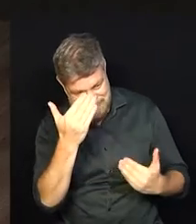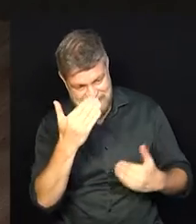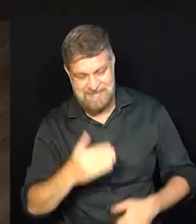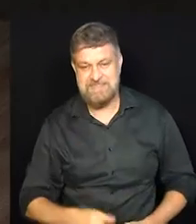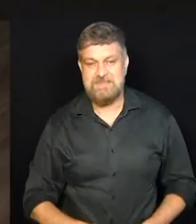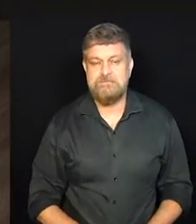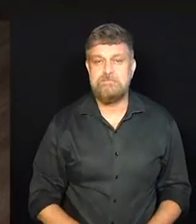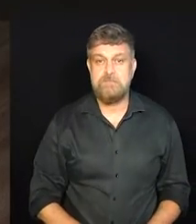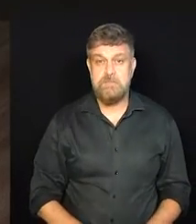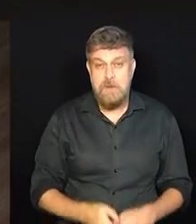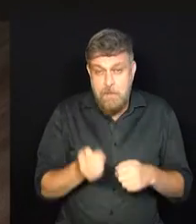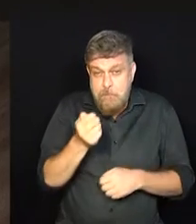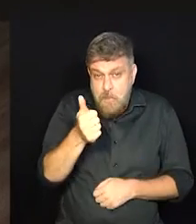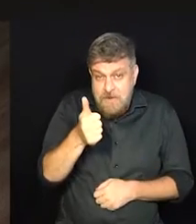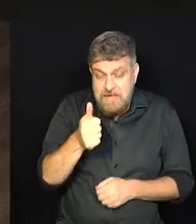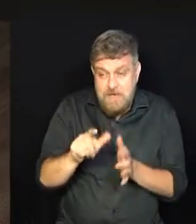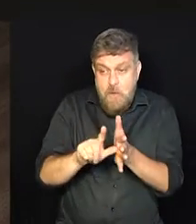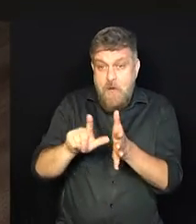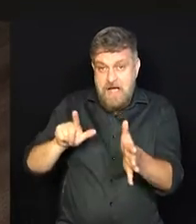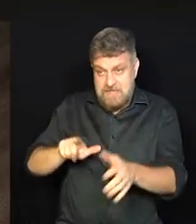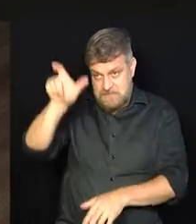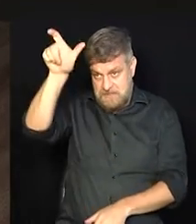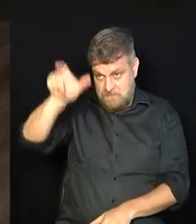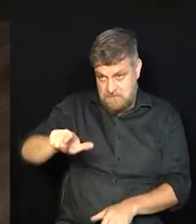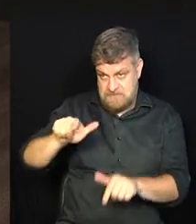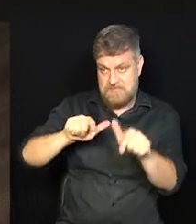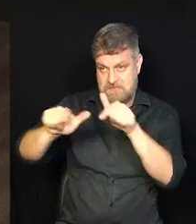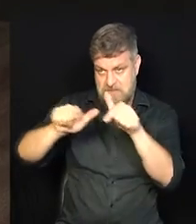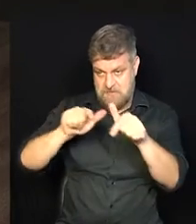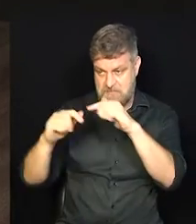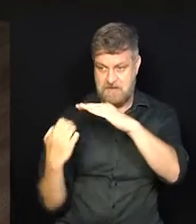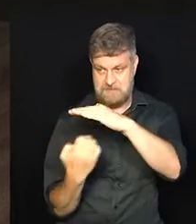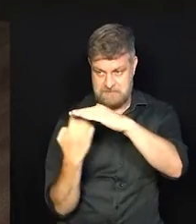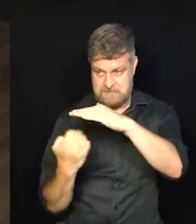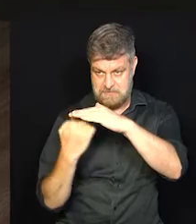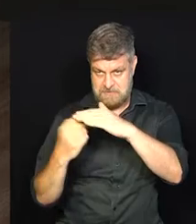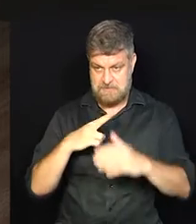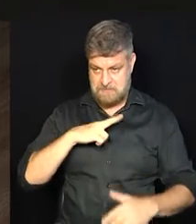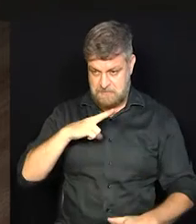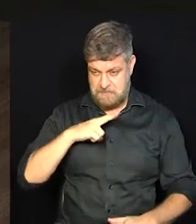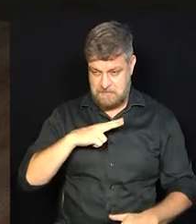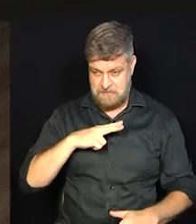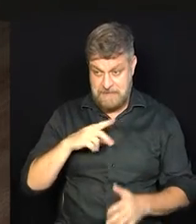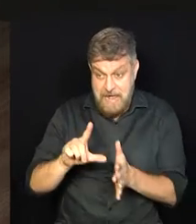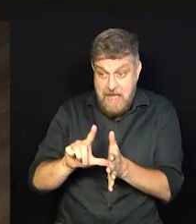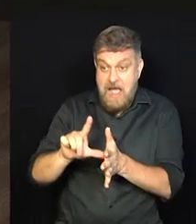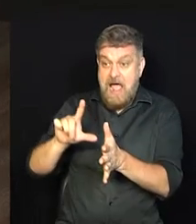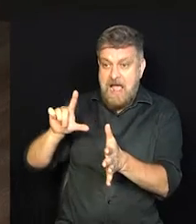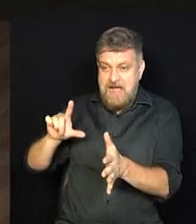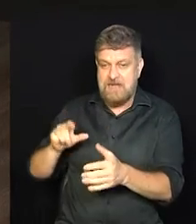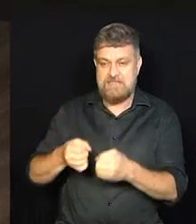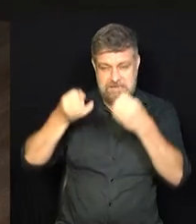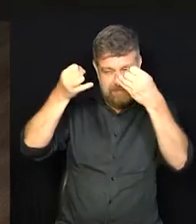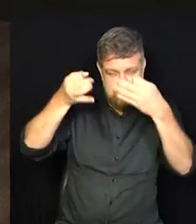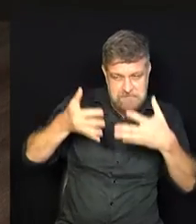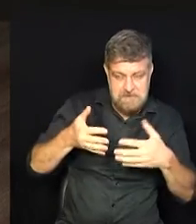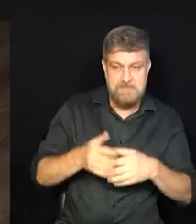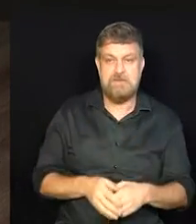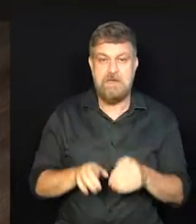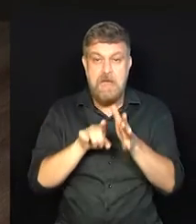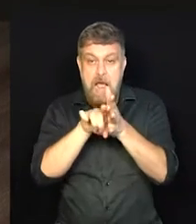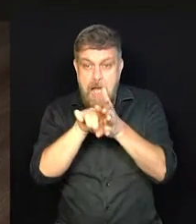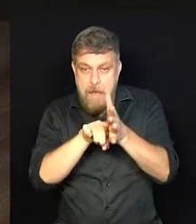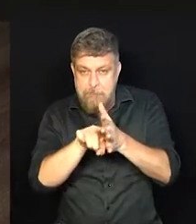conta um pouquinho, antes de você falar do seu negócio, essa história de que essa